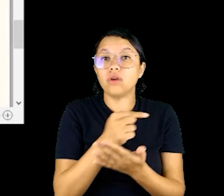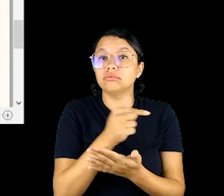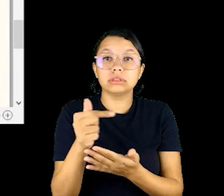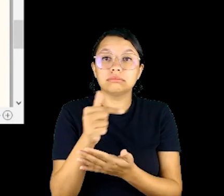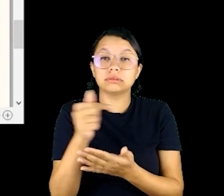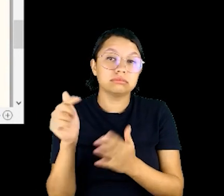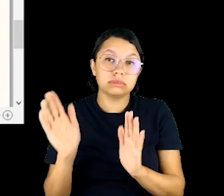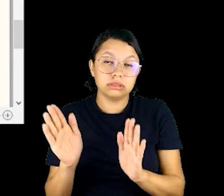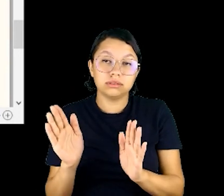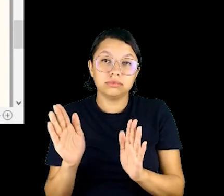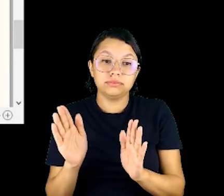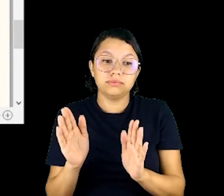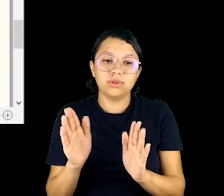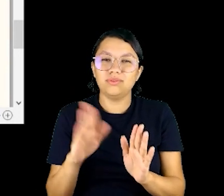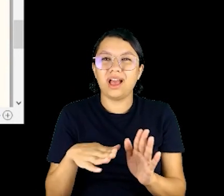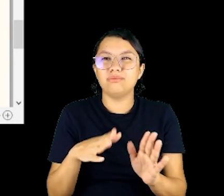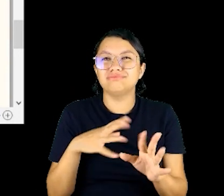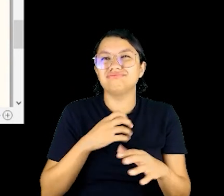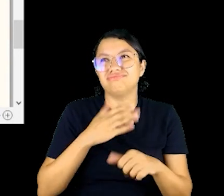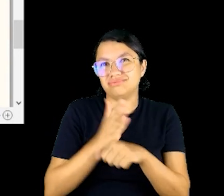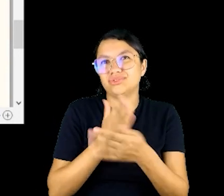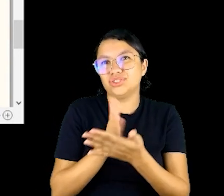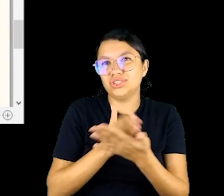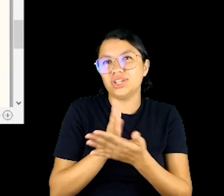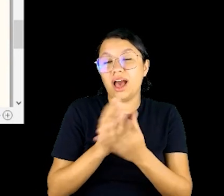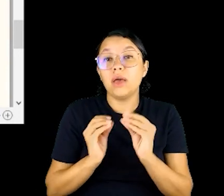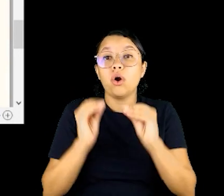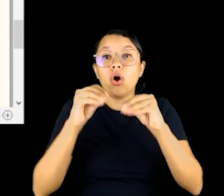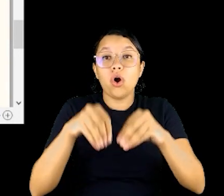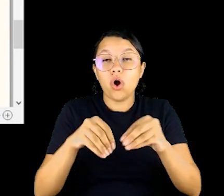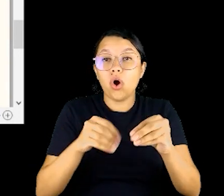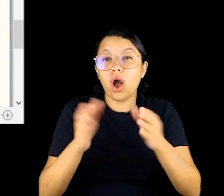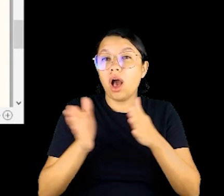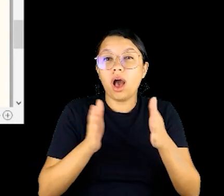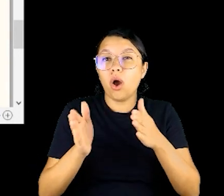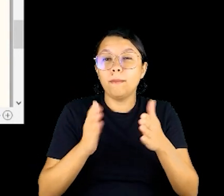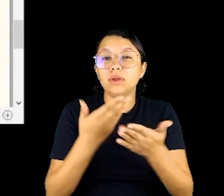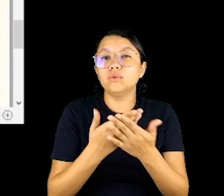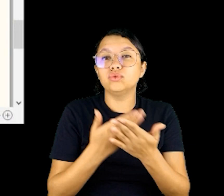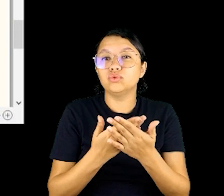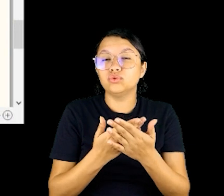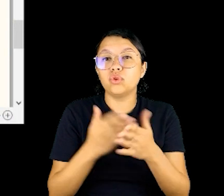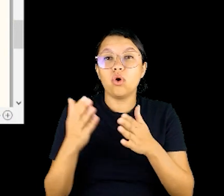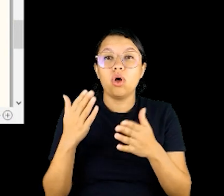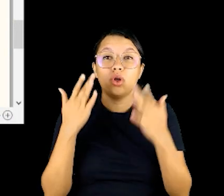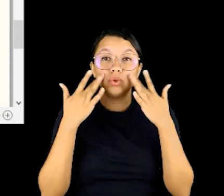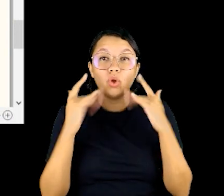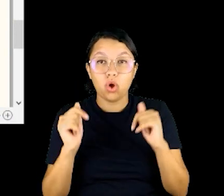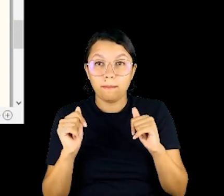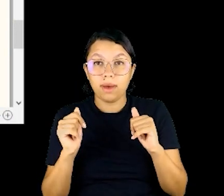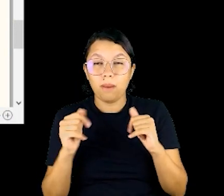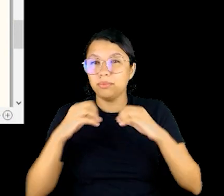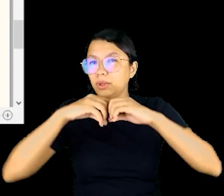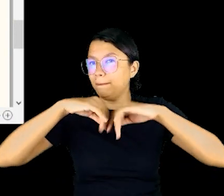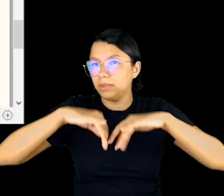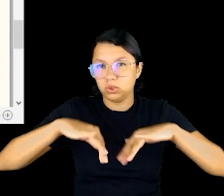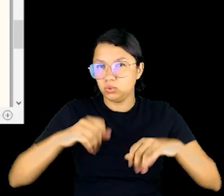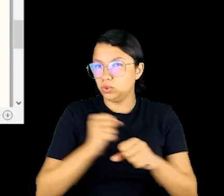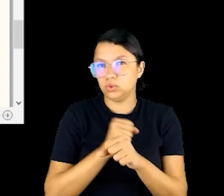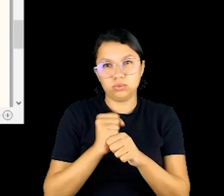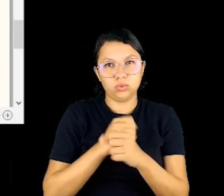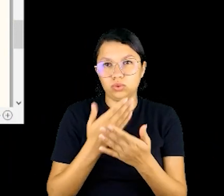aulas semanais para que não fique algo muito maçante e possa ser incluído dentro do calendário escolar sem que haja um prejuízo para